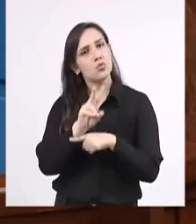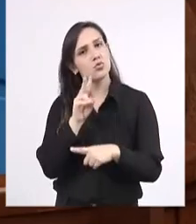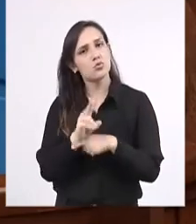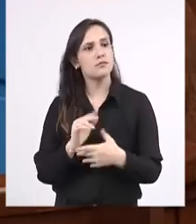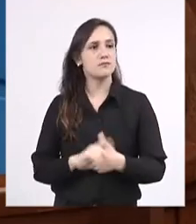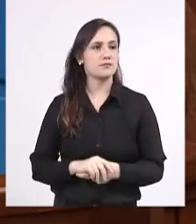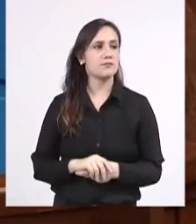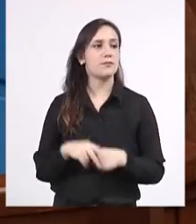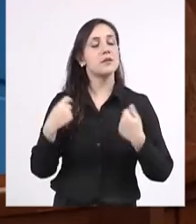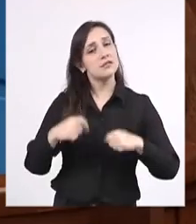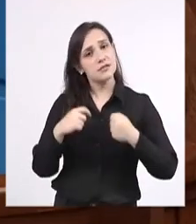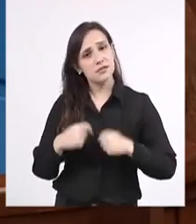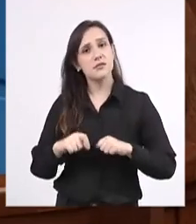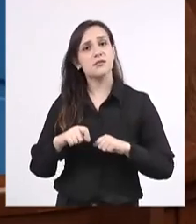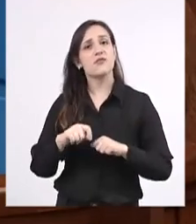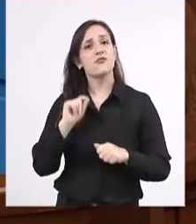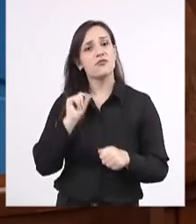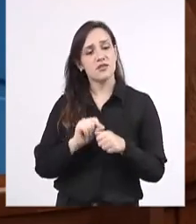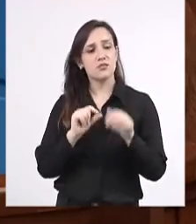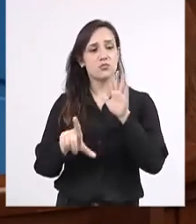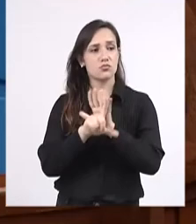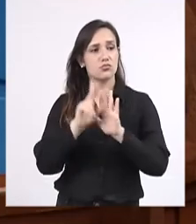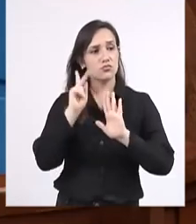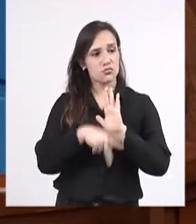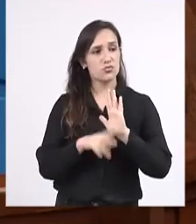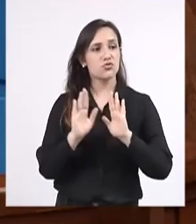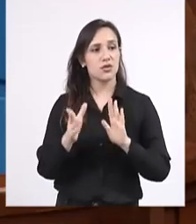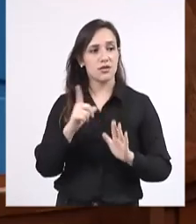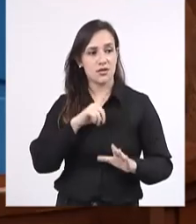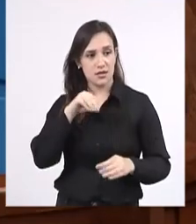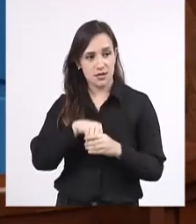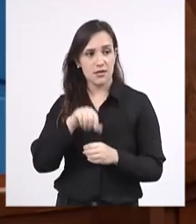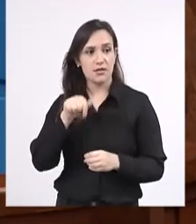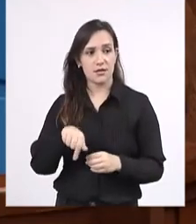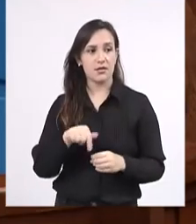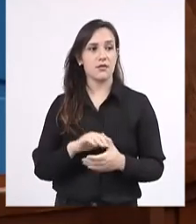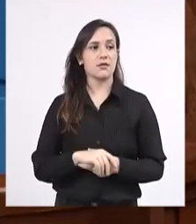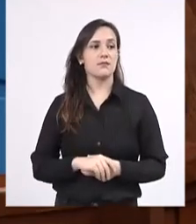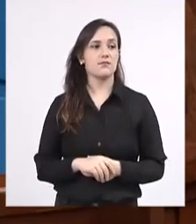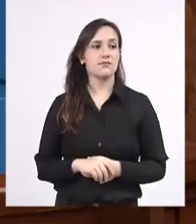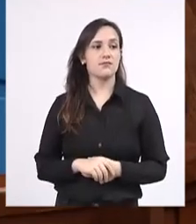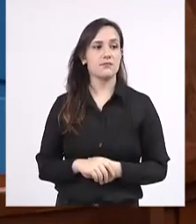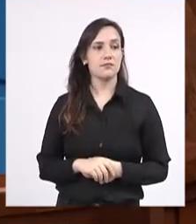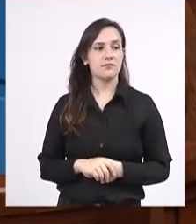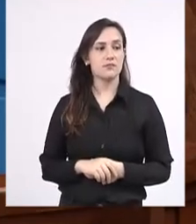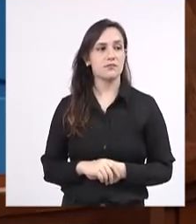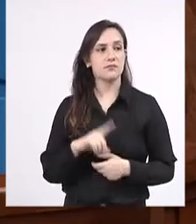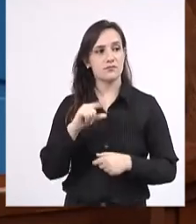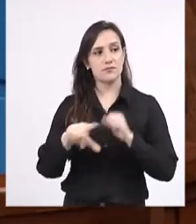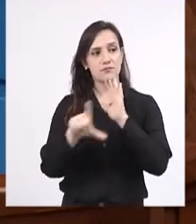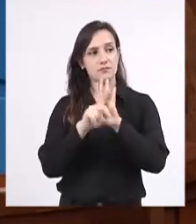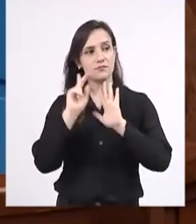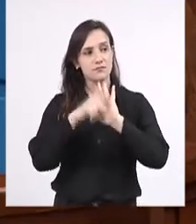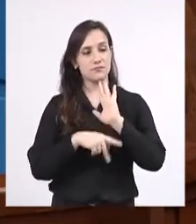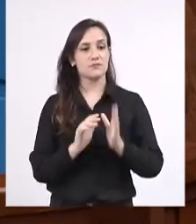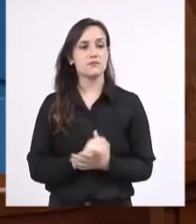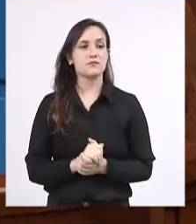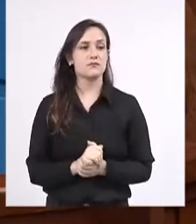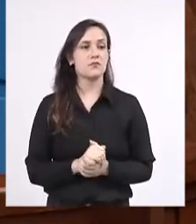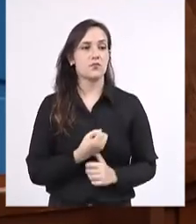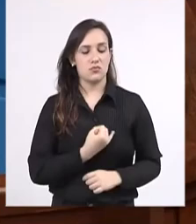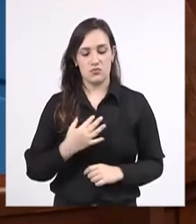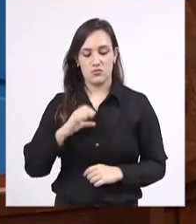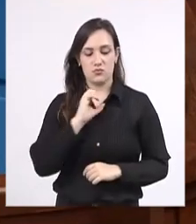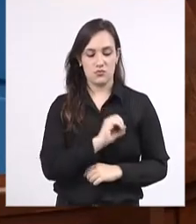Votando a favor de um projeto de lei que já está tramitando nessa casa. É o projeto de lei número